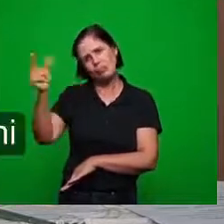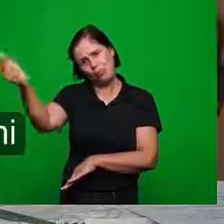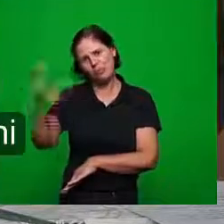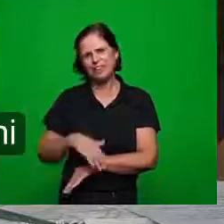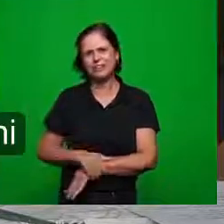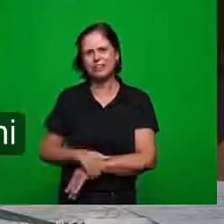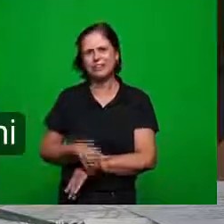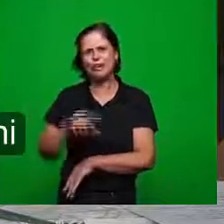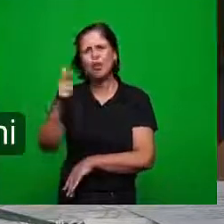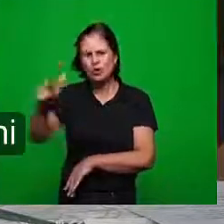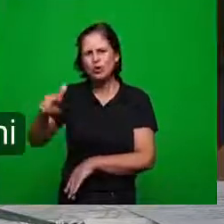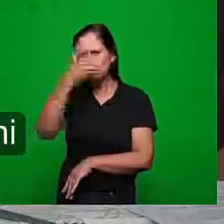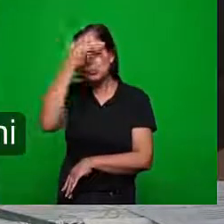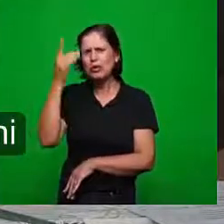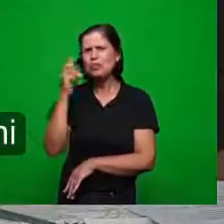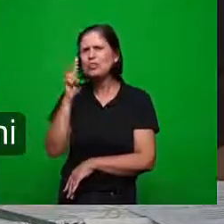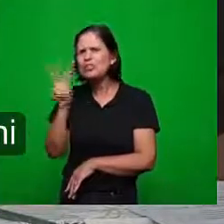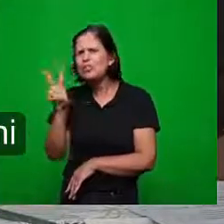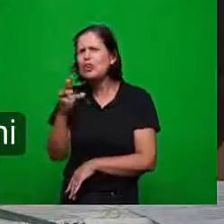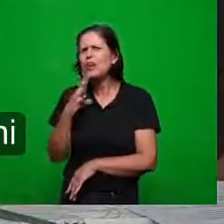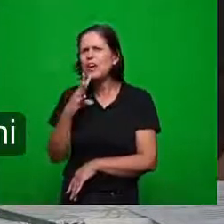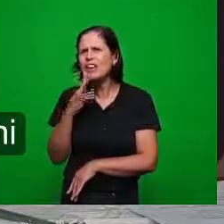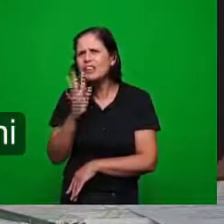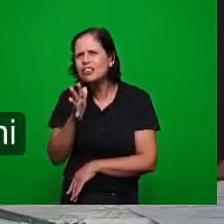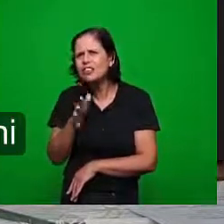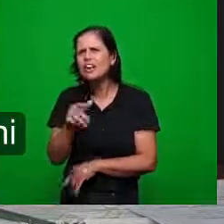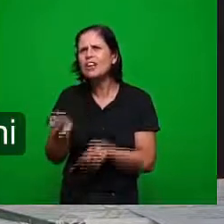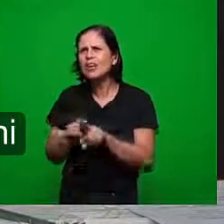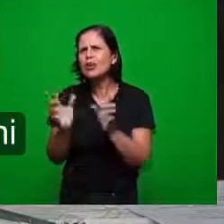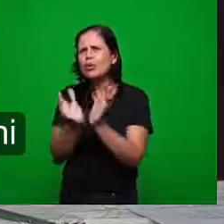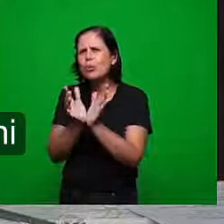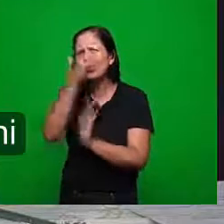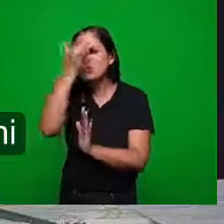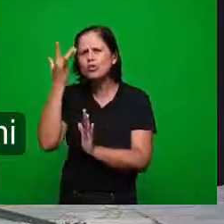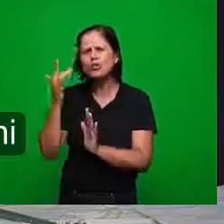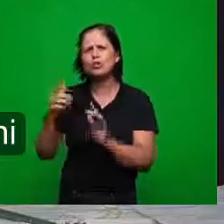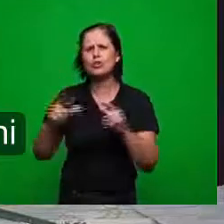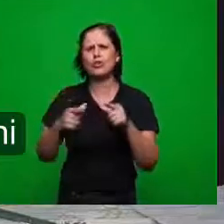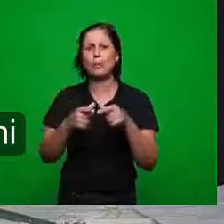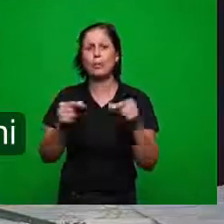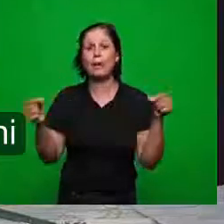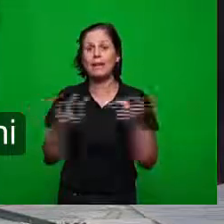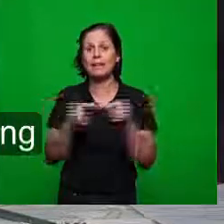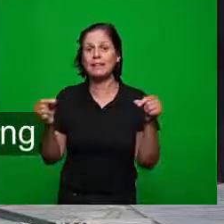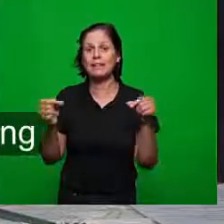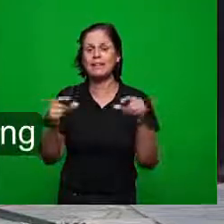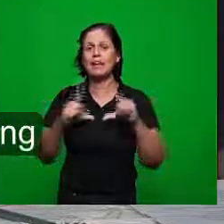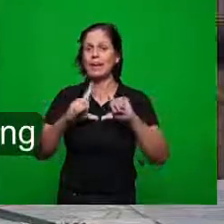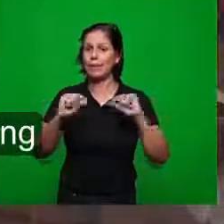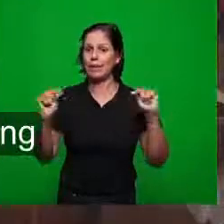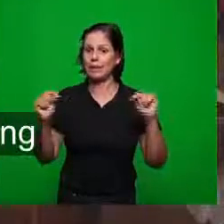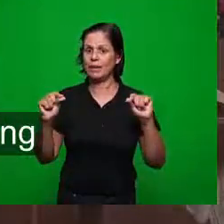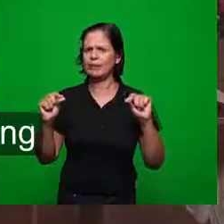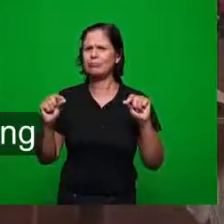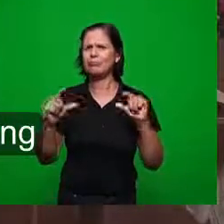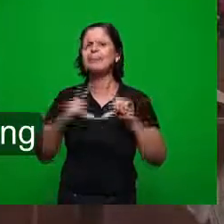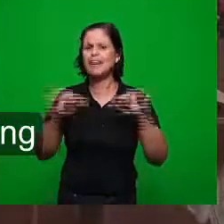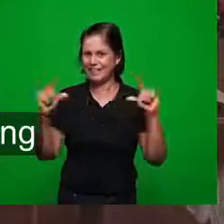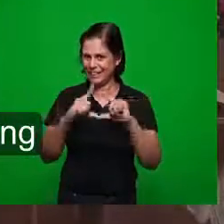mais outros irmãos lá de Brasília temos irmãos de Brasília temos a Tine que está lá de